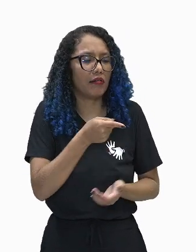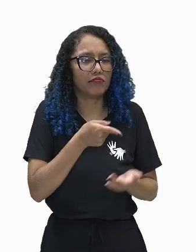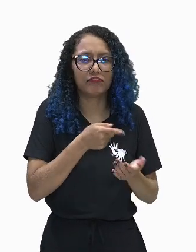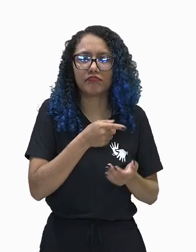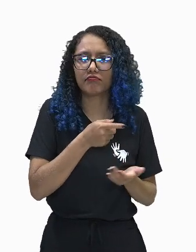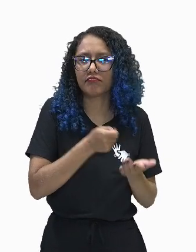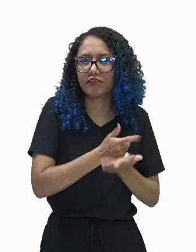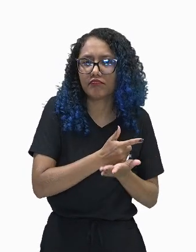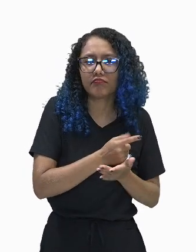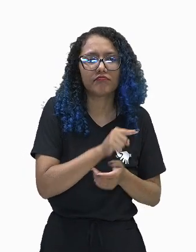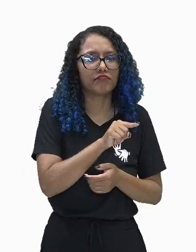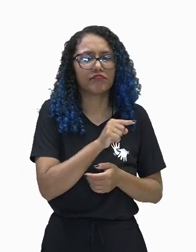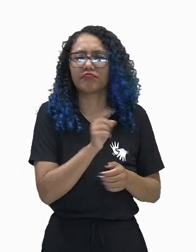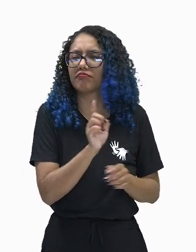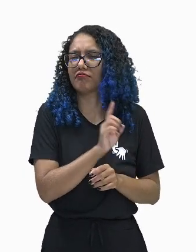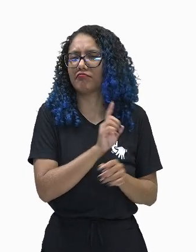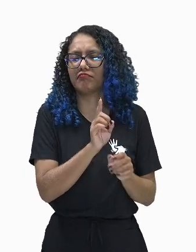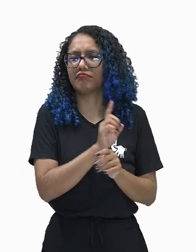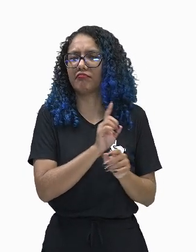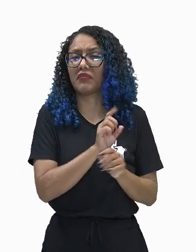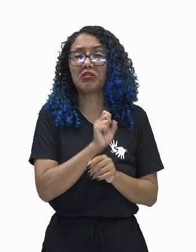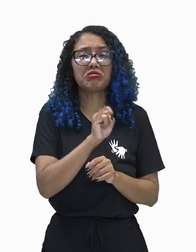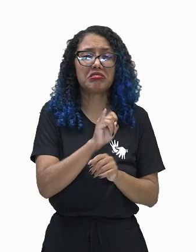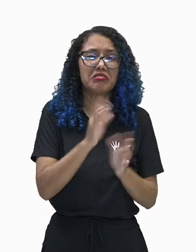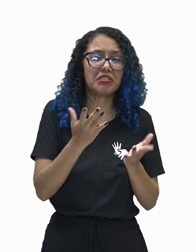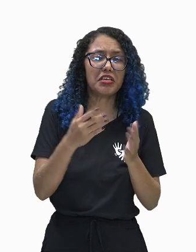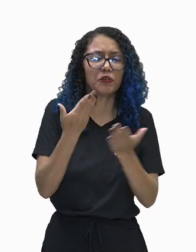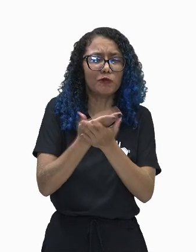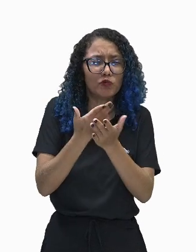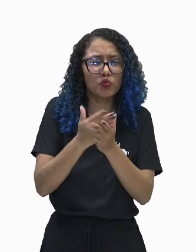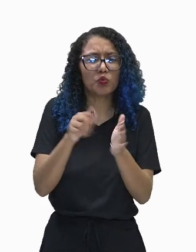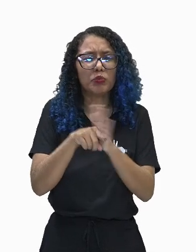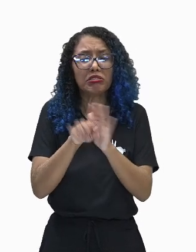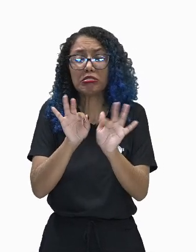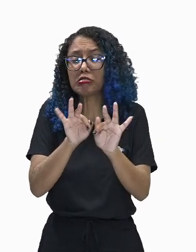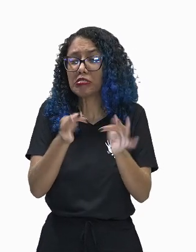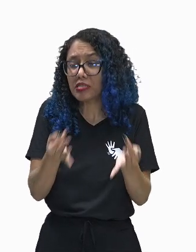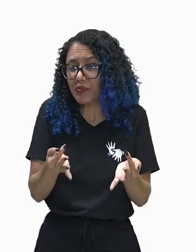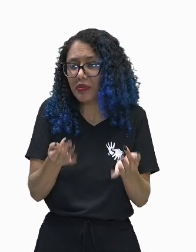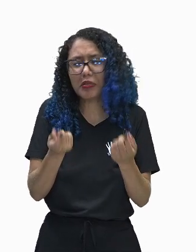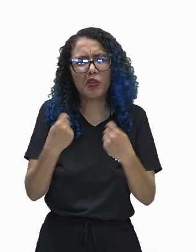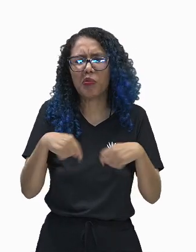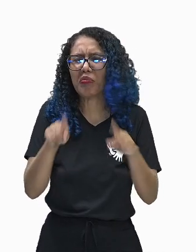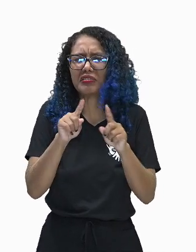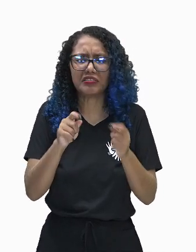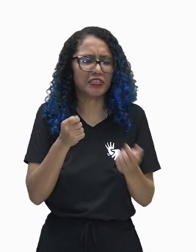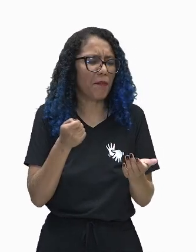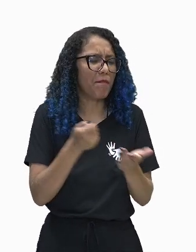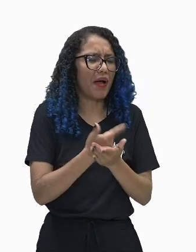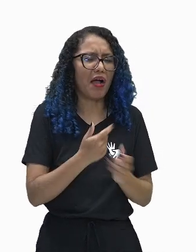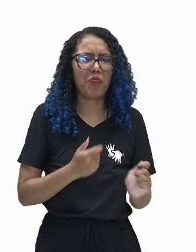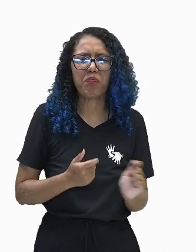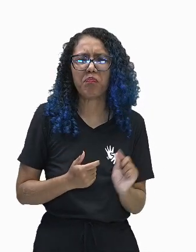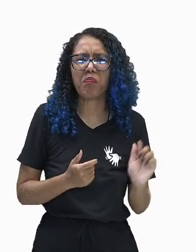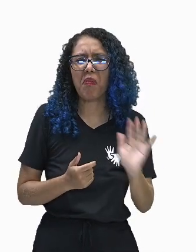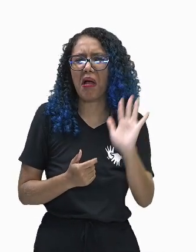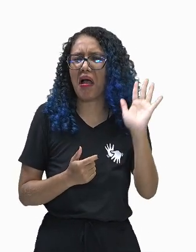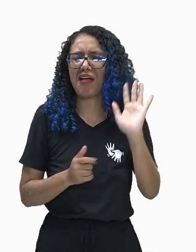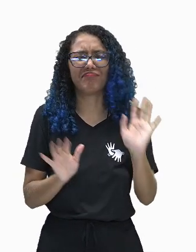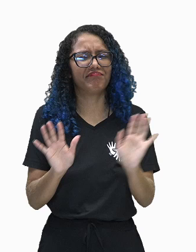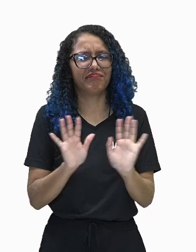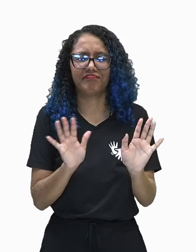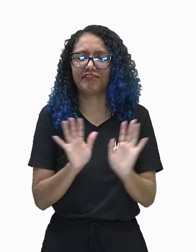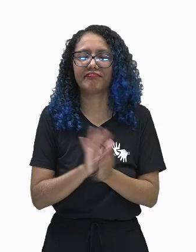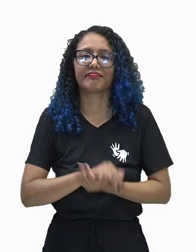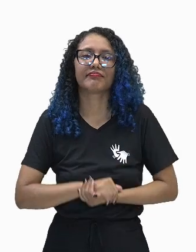vai fazer um estudo muito superficial de uma determinada estrutura. E nessa imagem